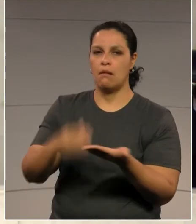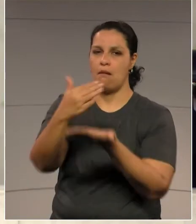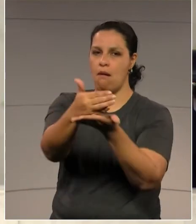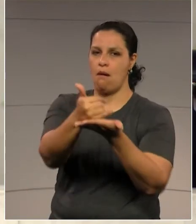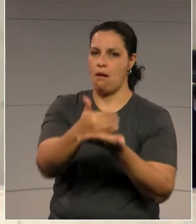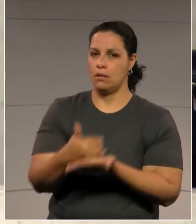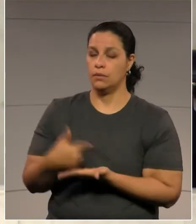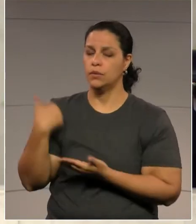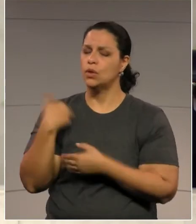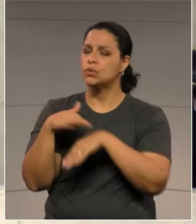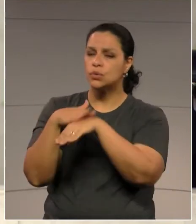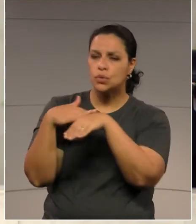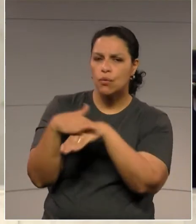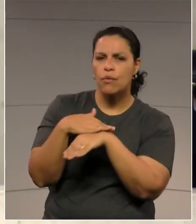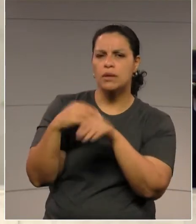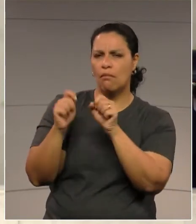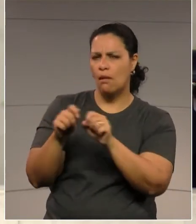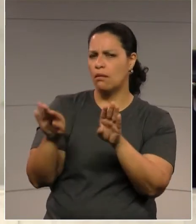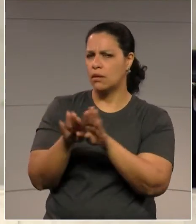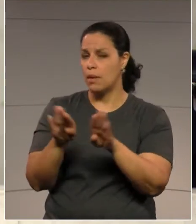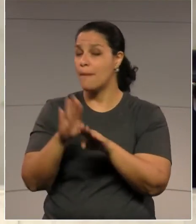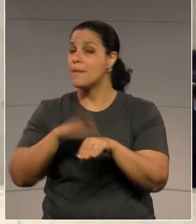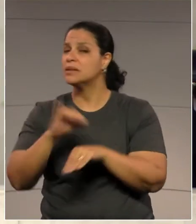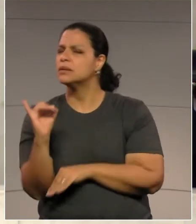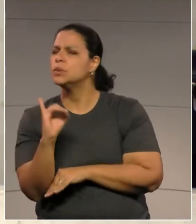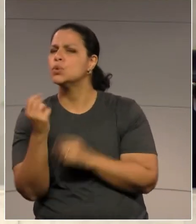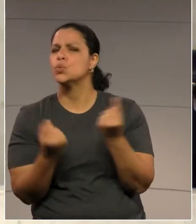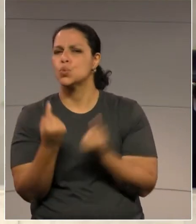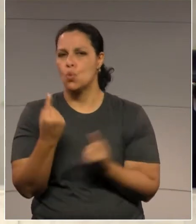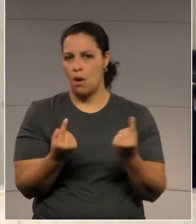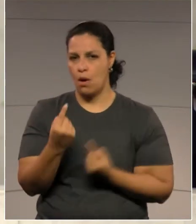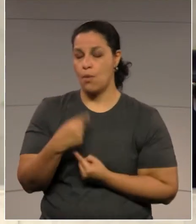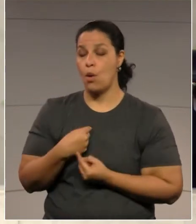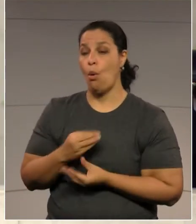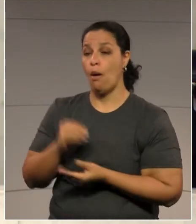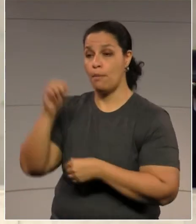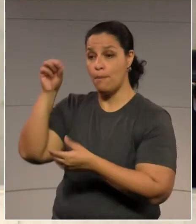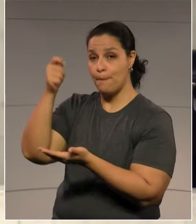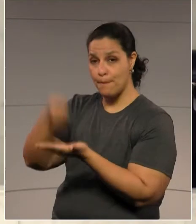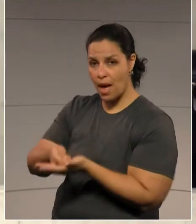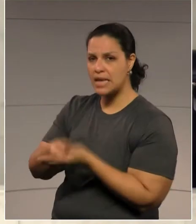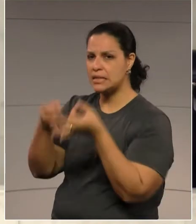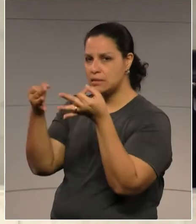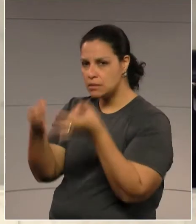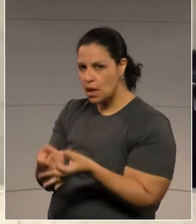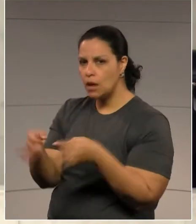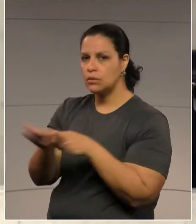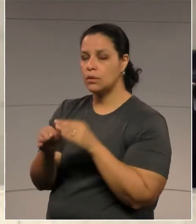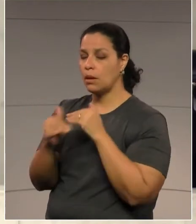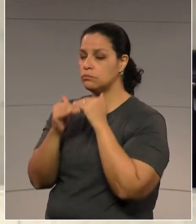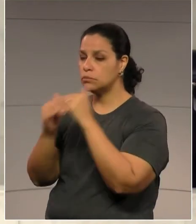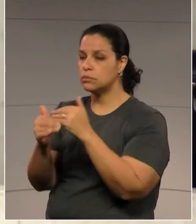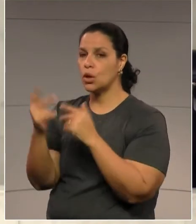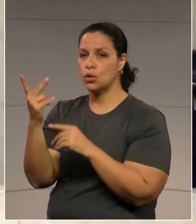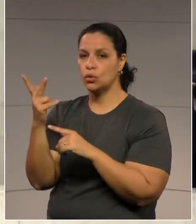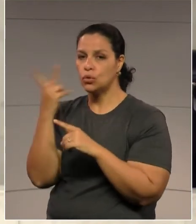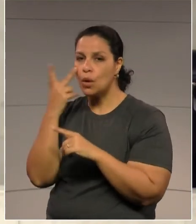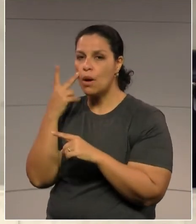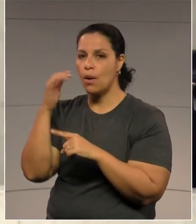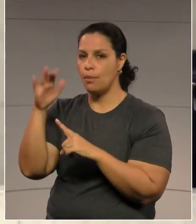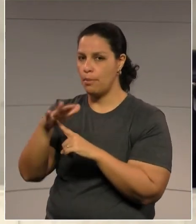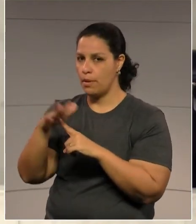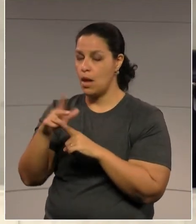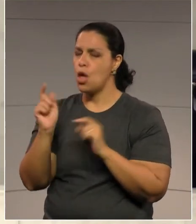Então, é conversa, o que é que é mais importante? É garantir a estabilidade do Estado, ou que eu possa,